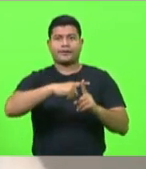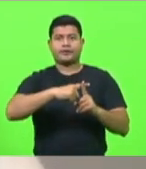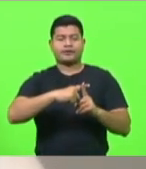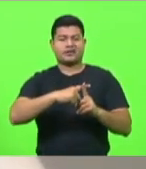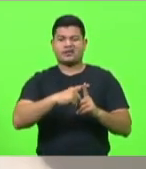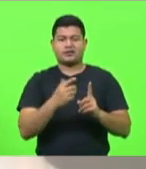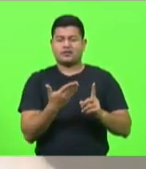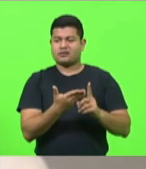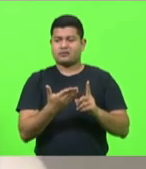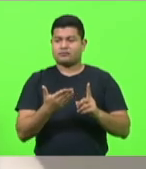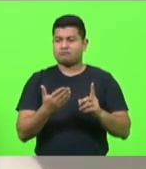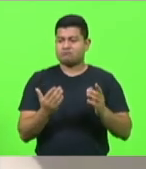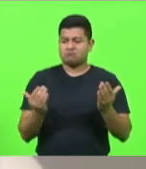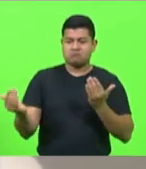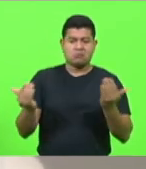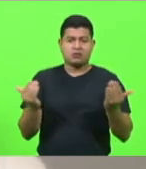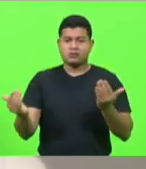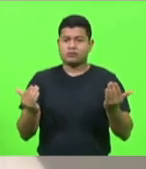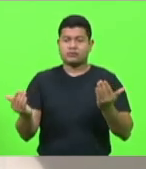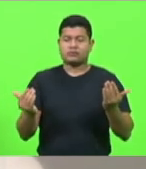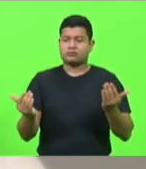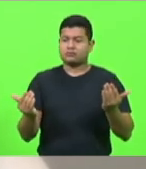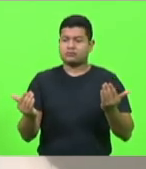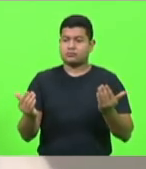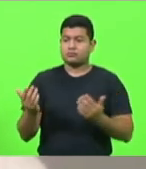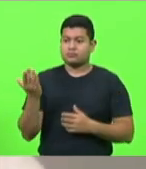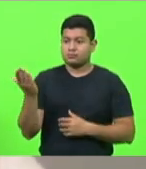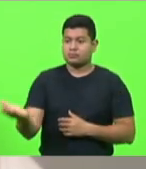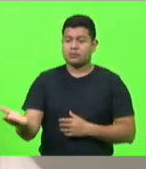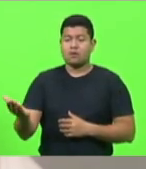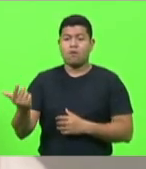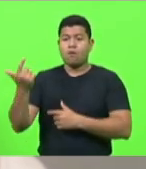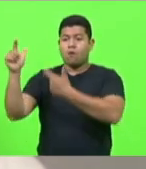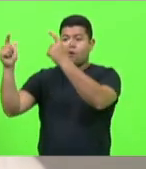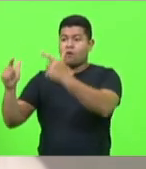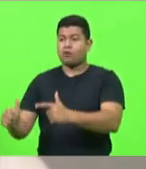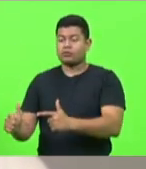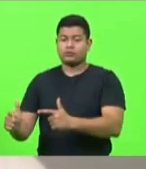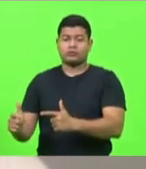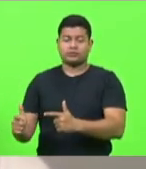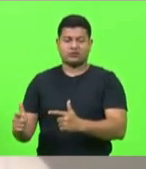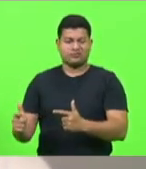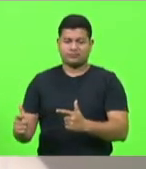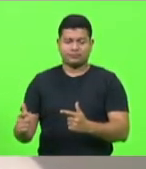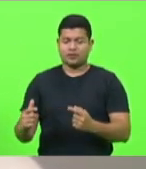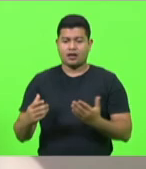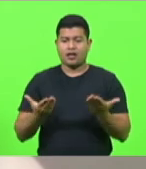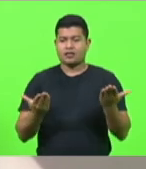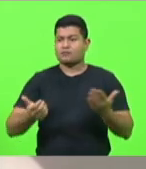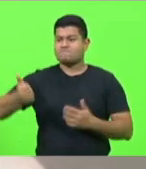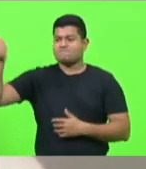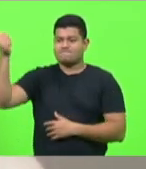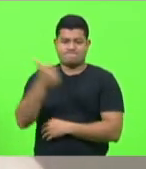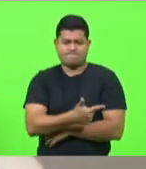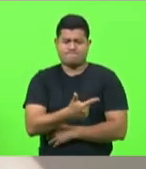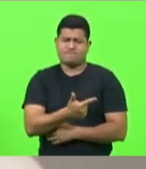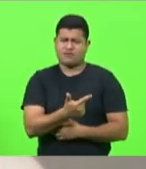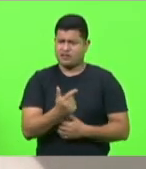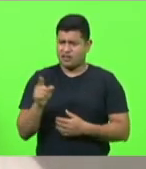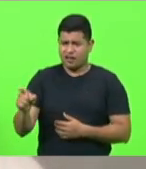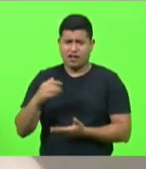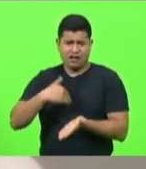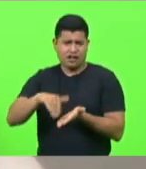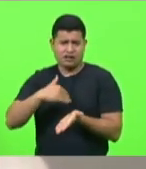importante ou menos essencial do que qualquer outra coisa? Não o é. Para um